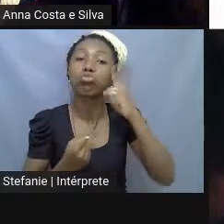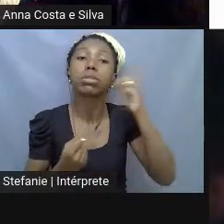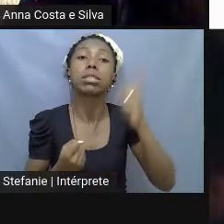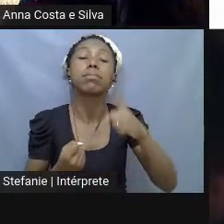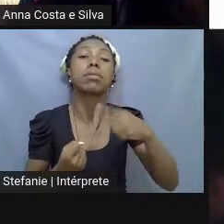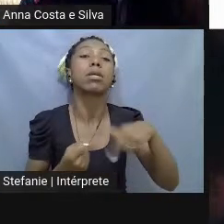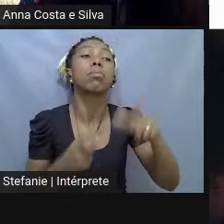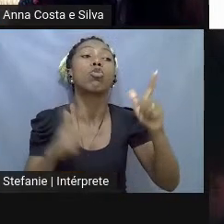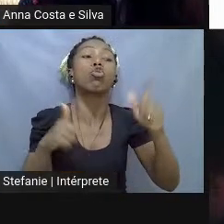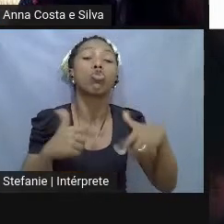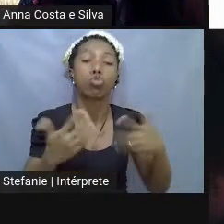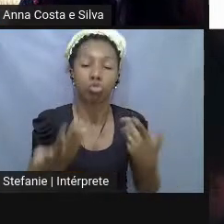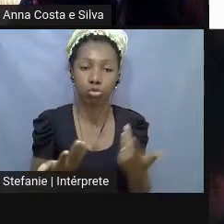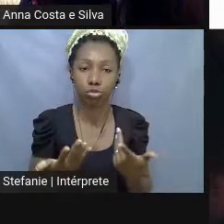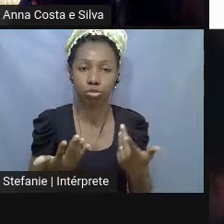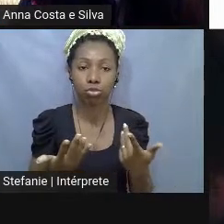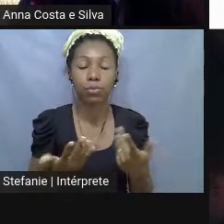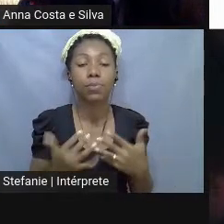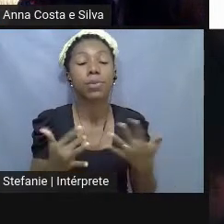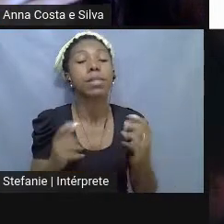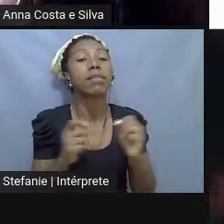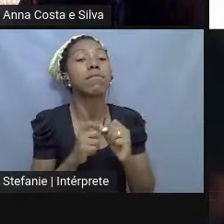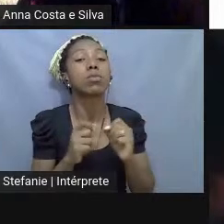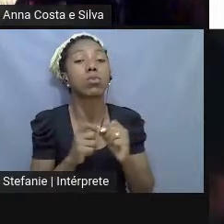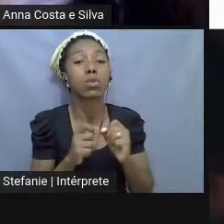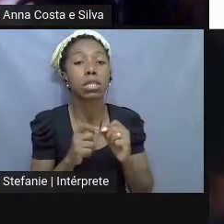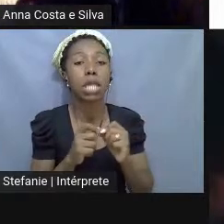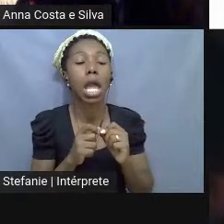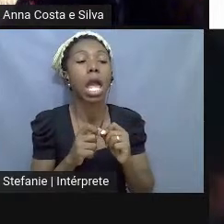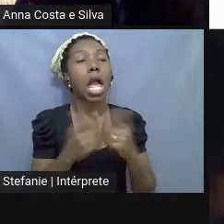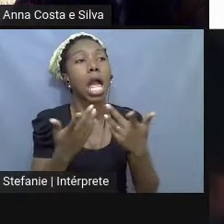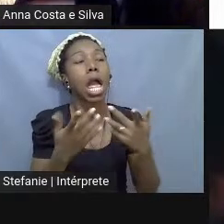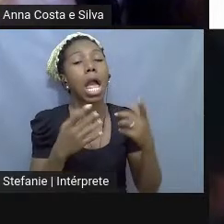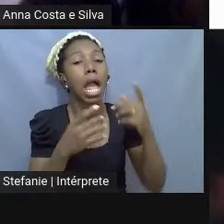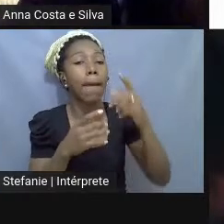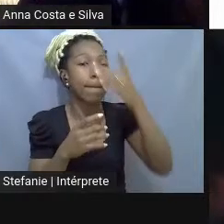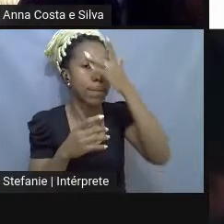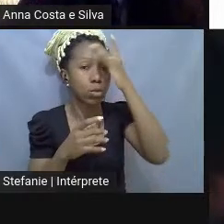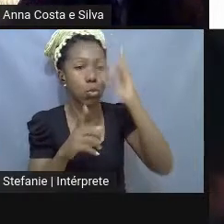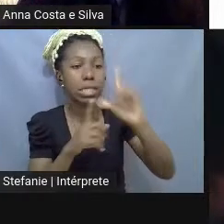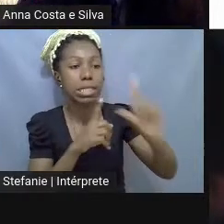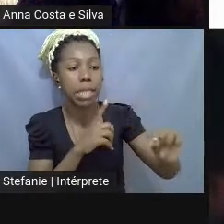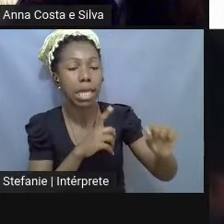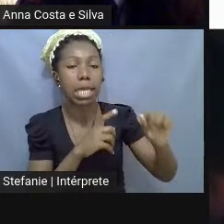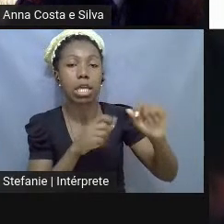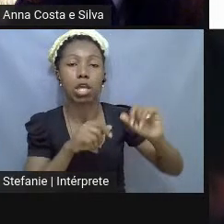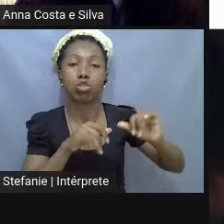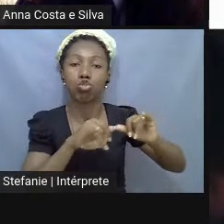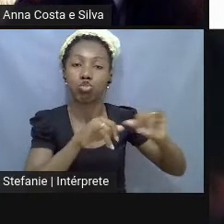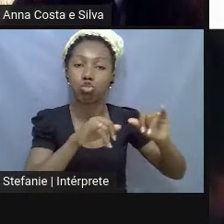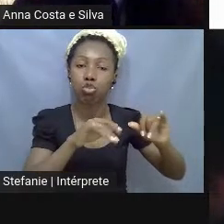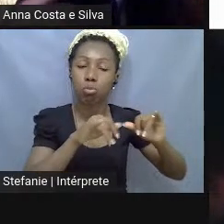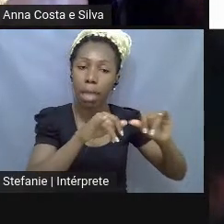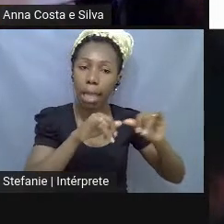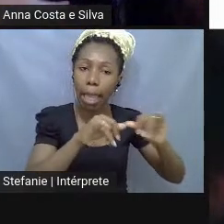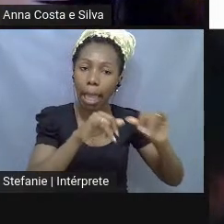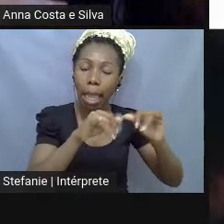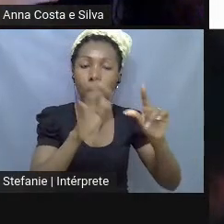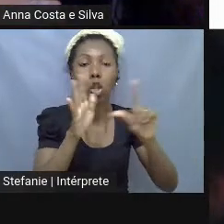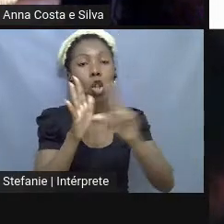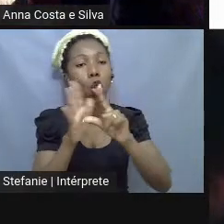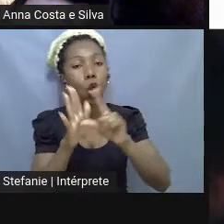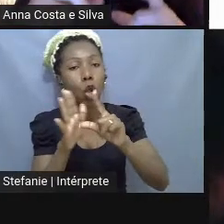eram deixadas nesses espaços. Um shopping, um aeroporto, uma toque-stoque